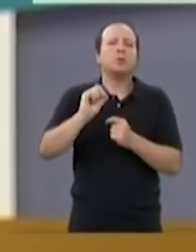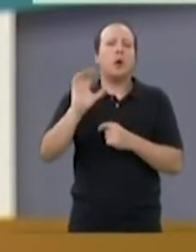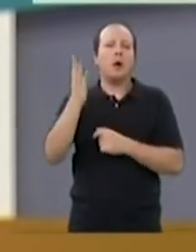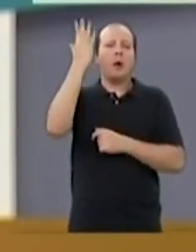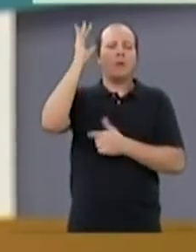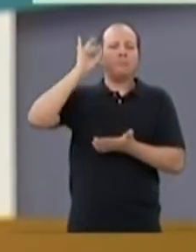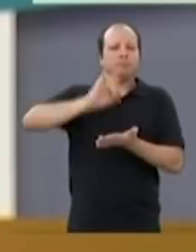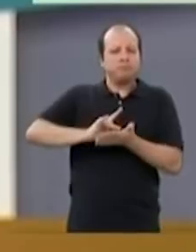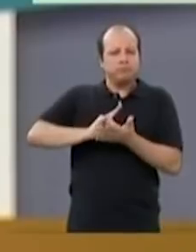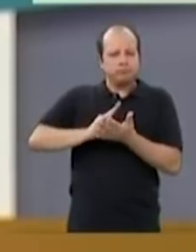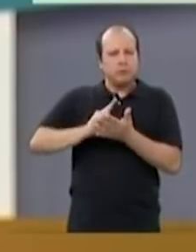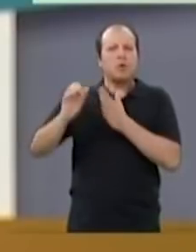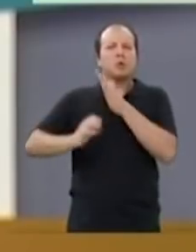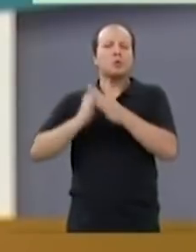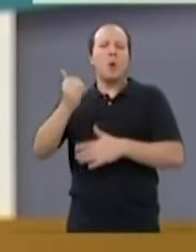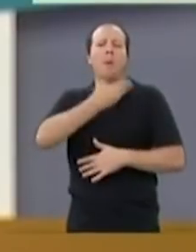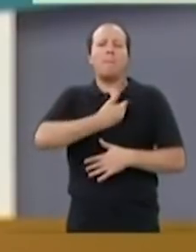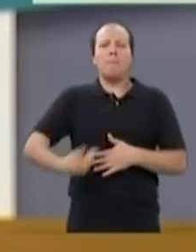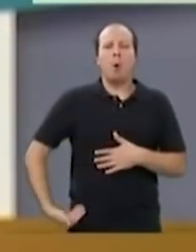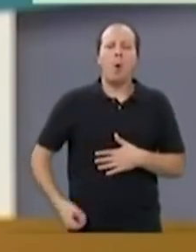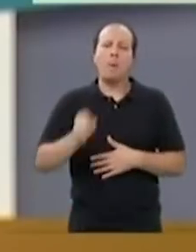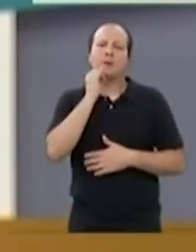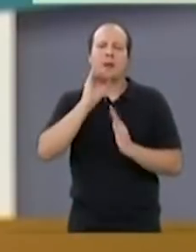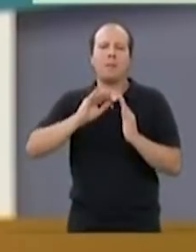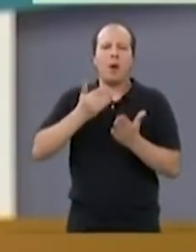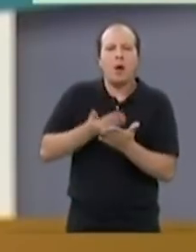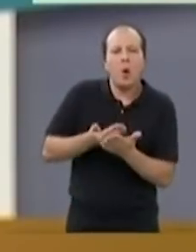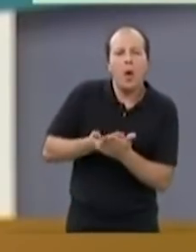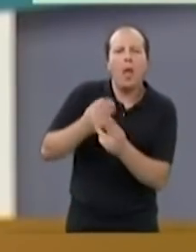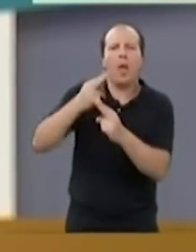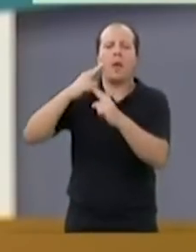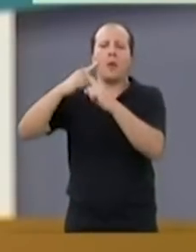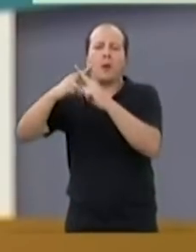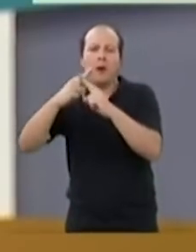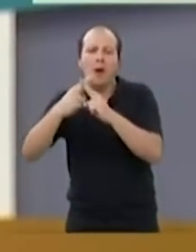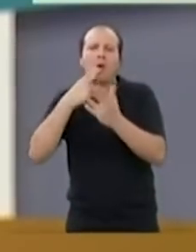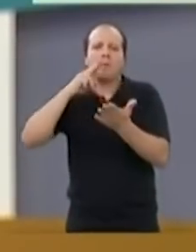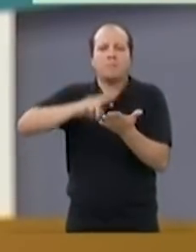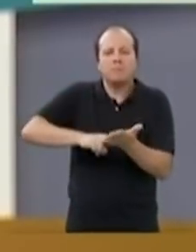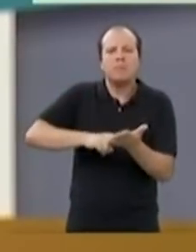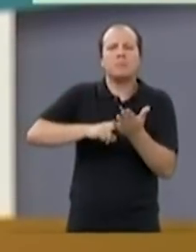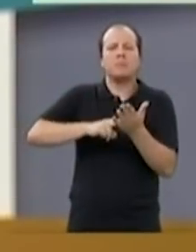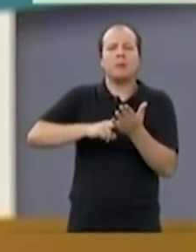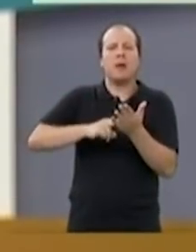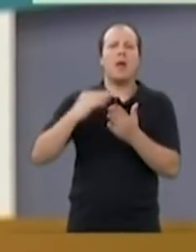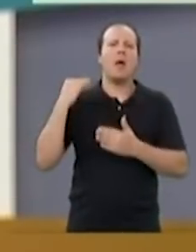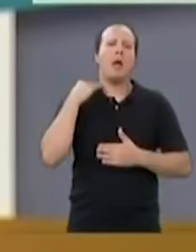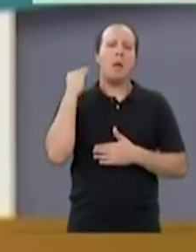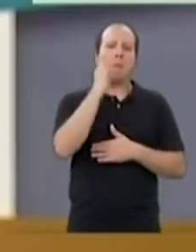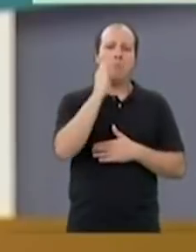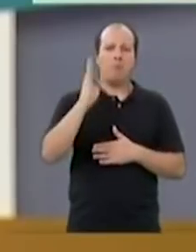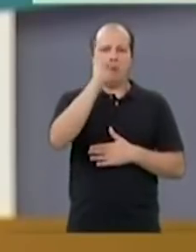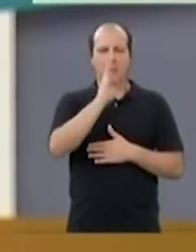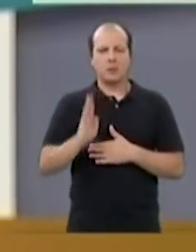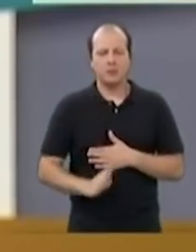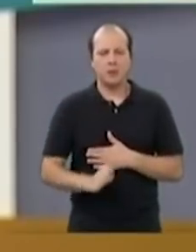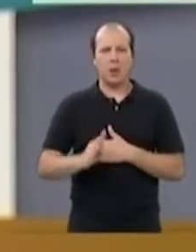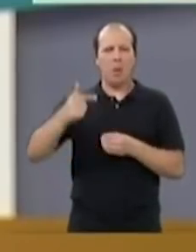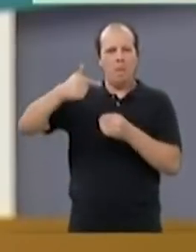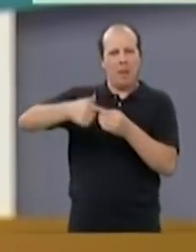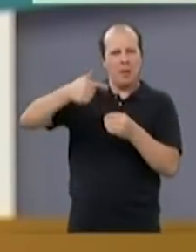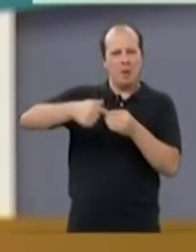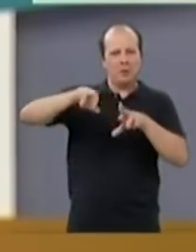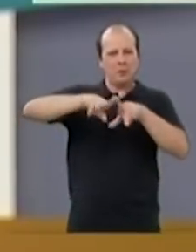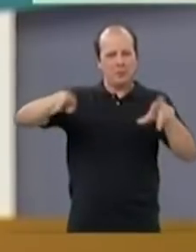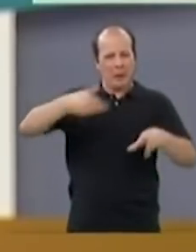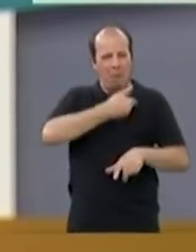algumas instituições públicas, como Correio, Caixa Econômica, Banco do Brasil, Petrobras, blindando da corrupção, é